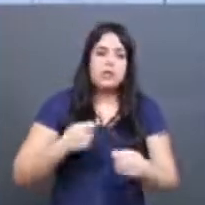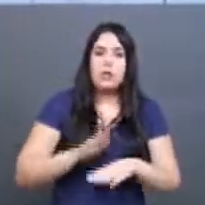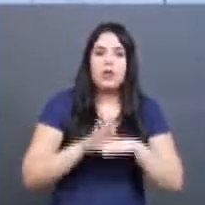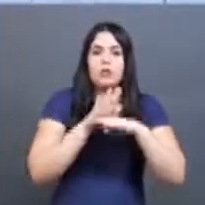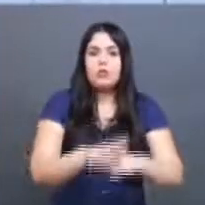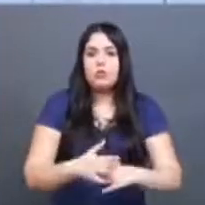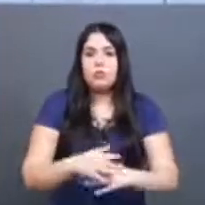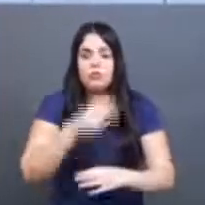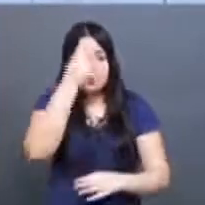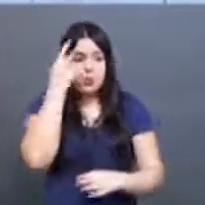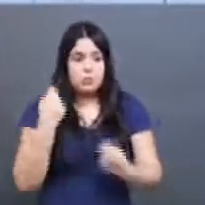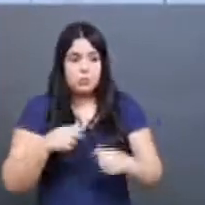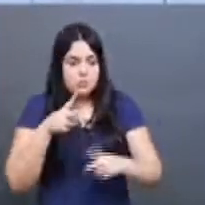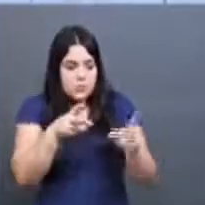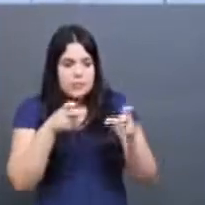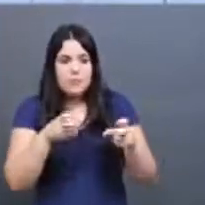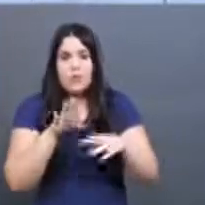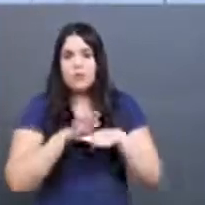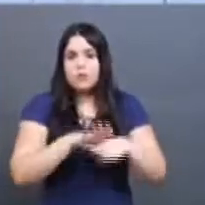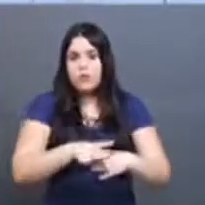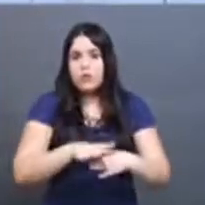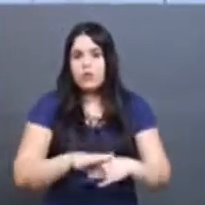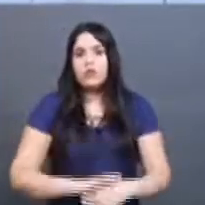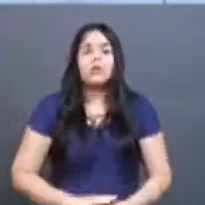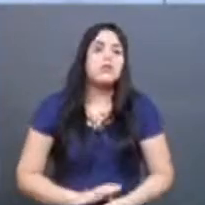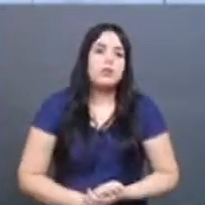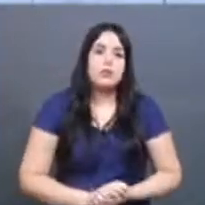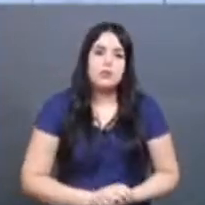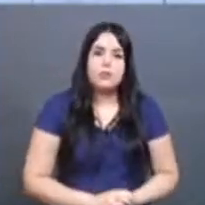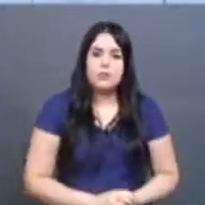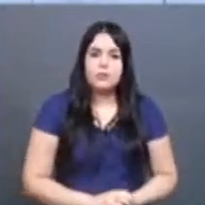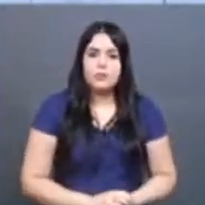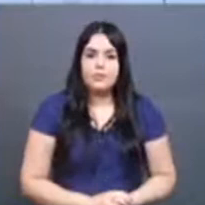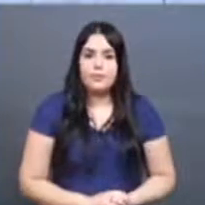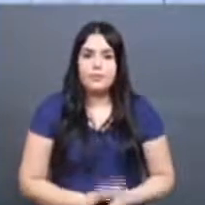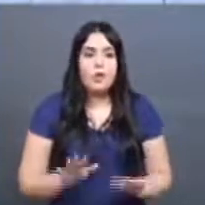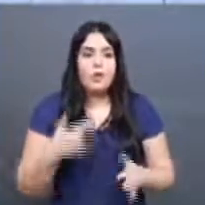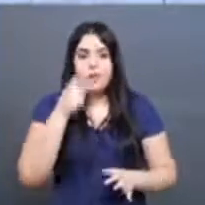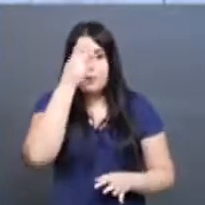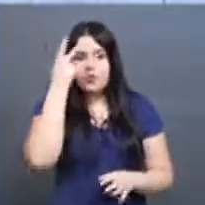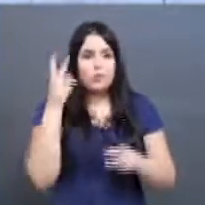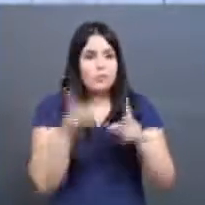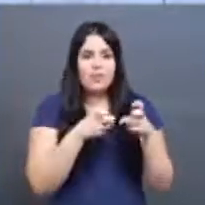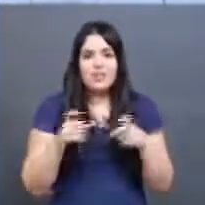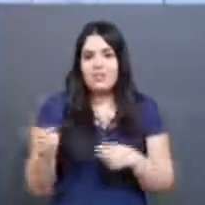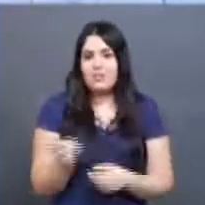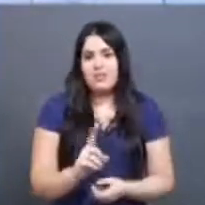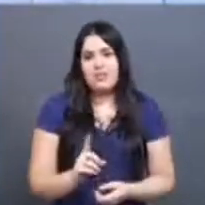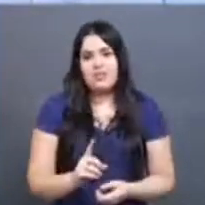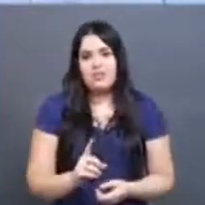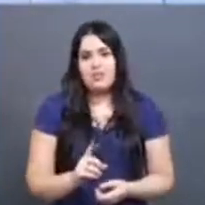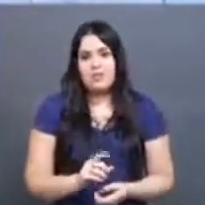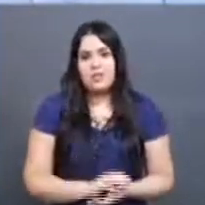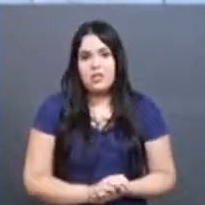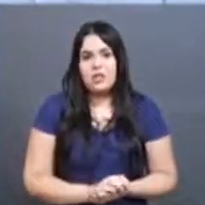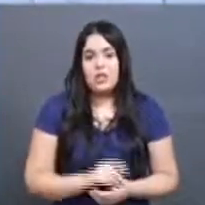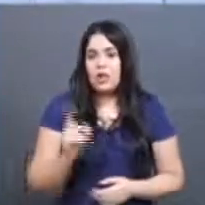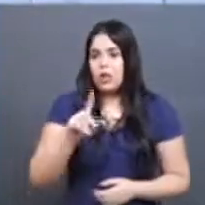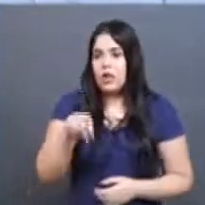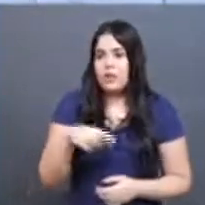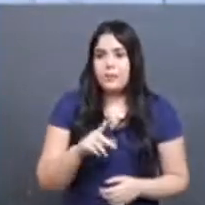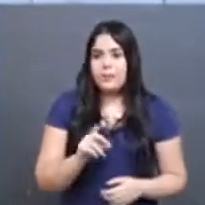olhar. Não pode ser desqualificado. O que é uma desqualificação? É quando as pessoas não percebem. Não percebem. Não é porque estão